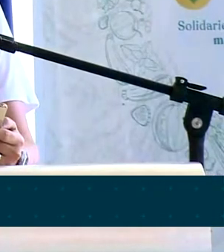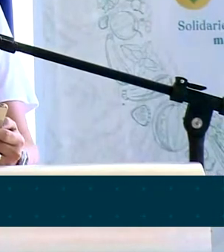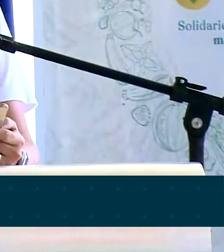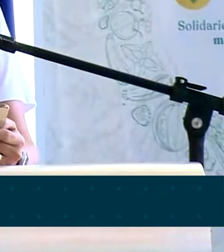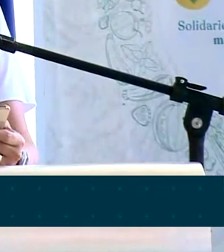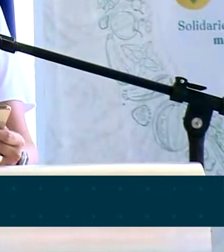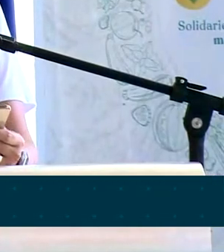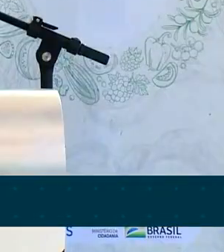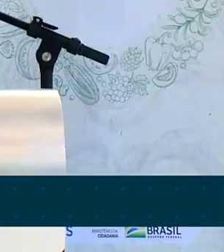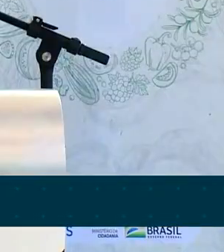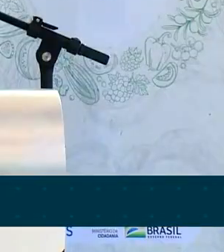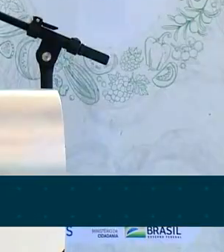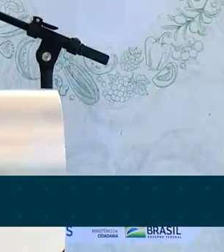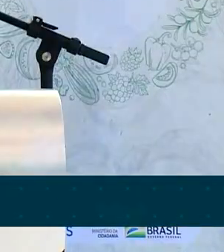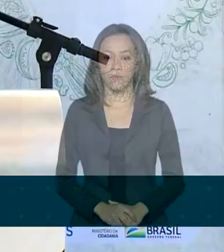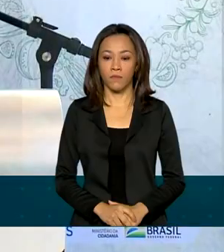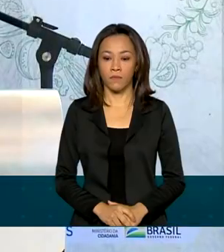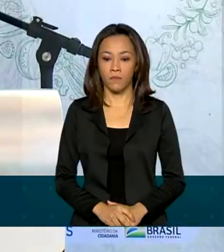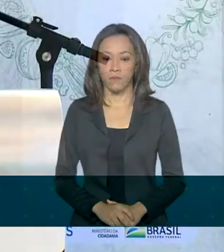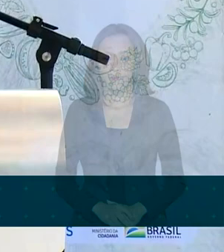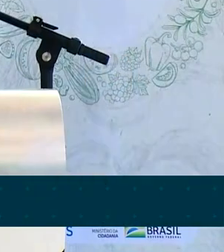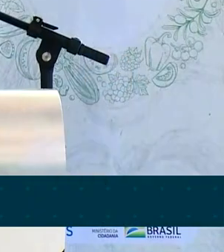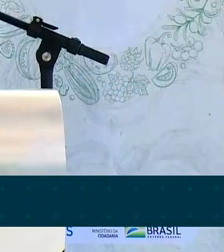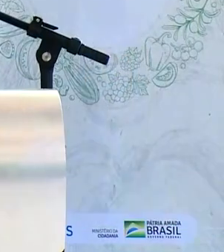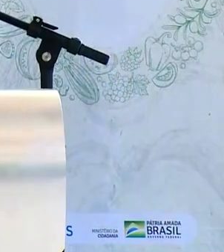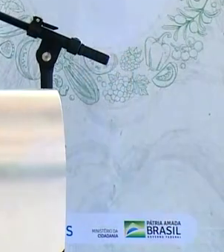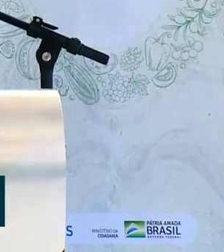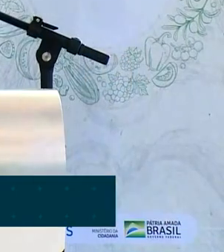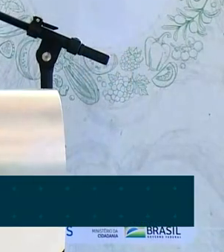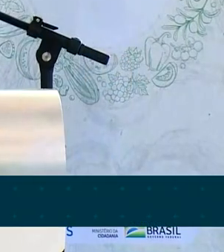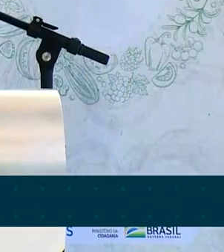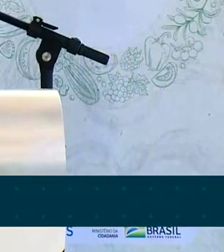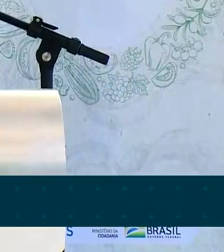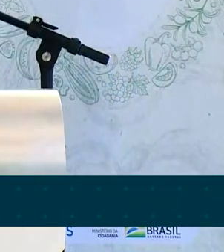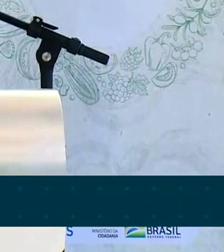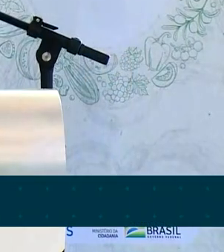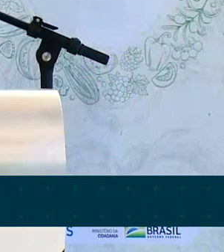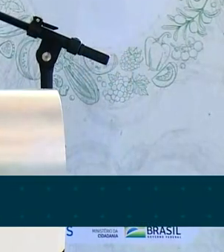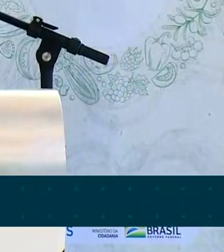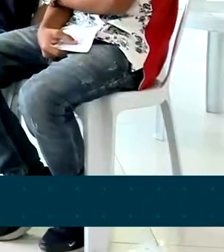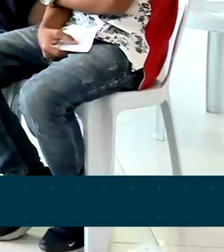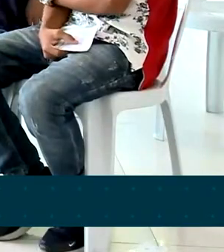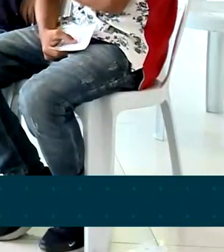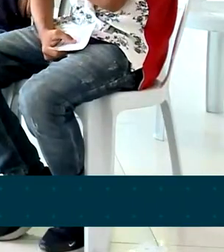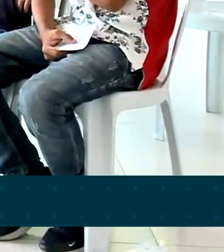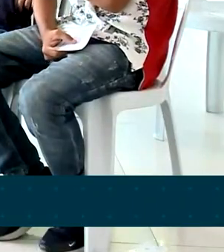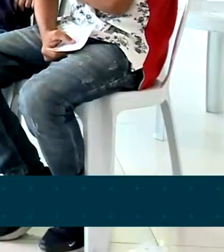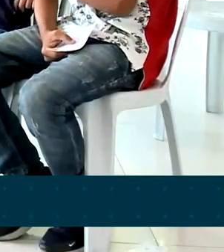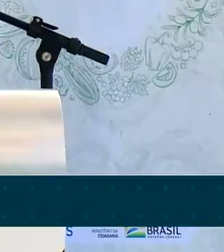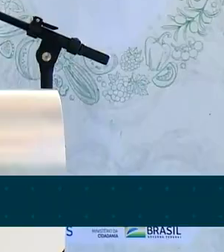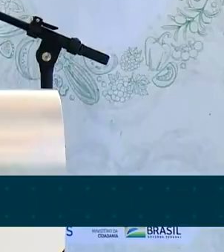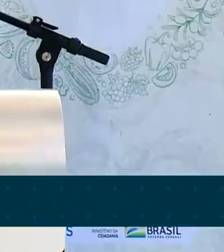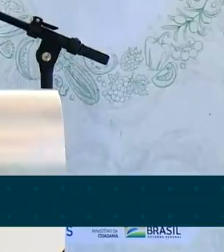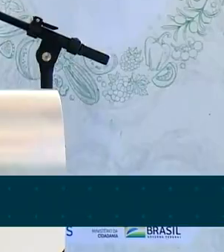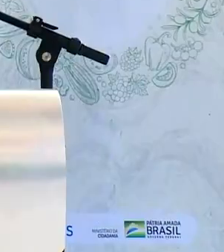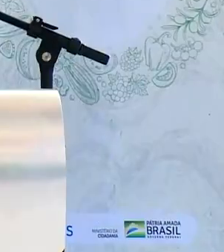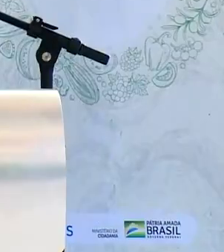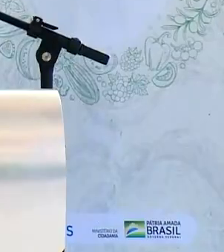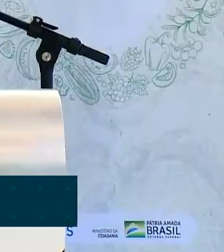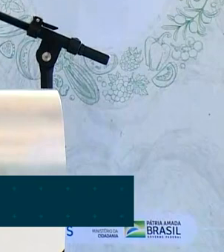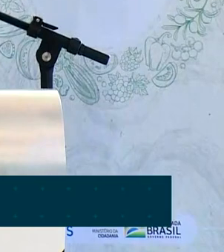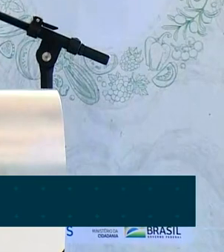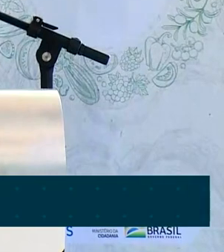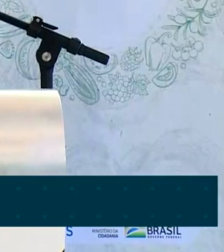podem esperar. A situação por que passa o povo brasileiro. Não só em Aparecida do Norte. Levar uma